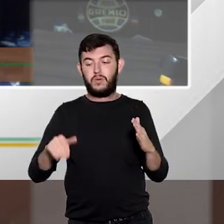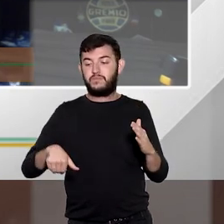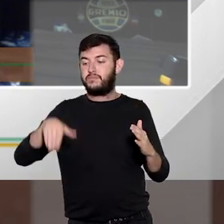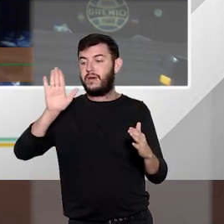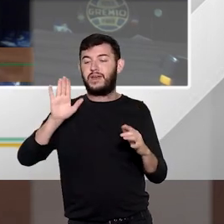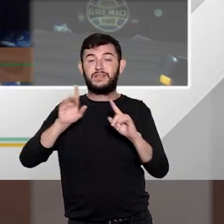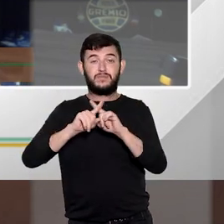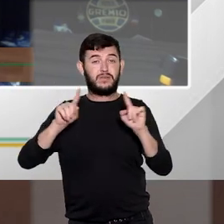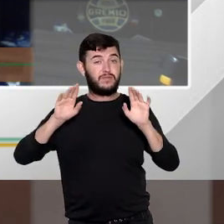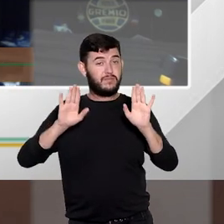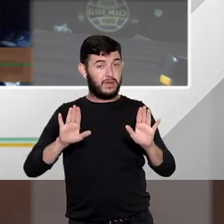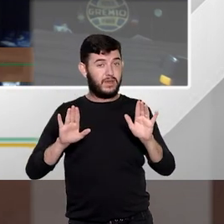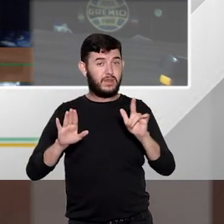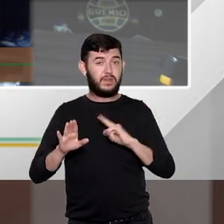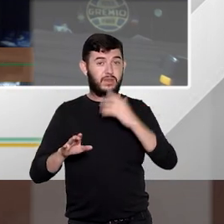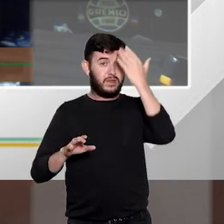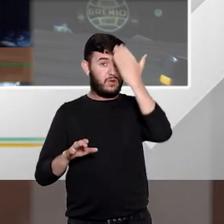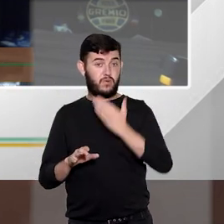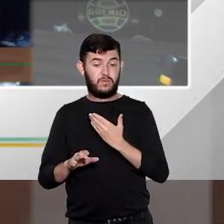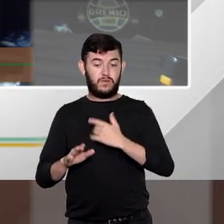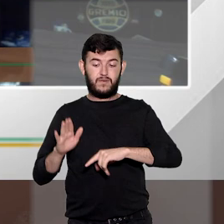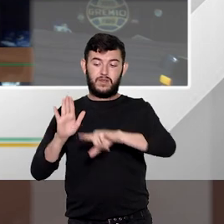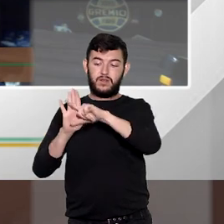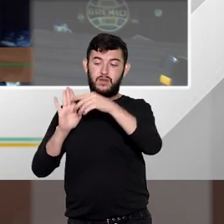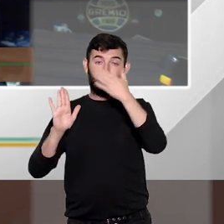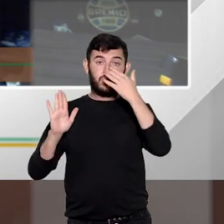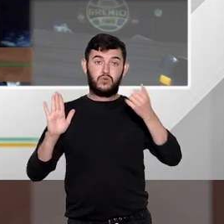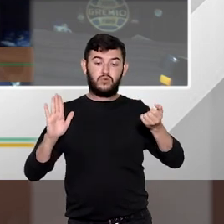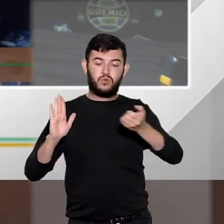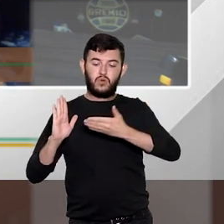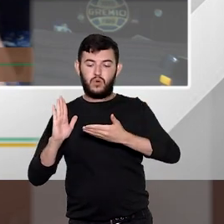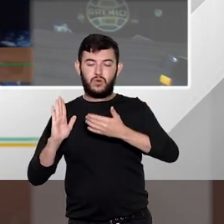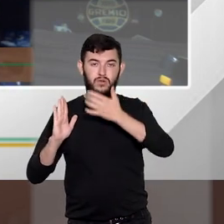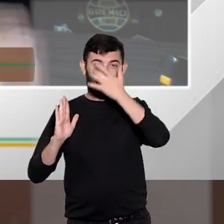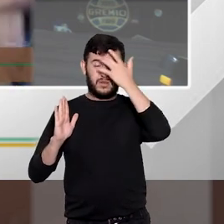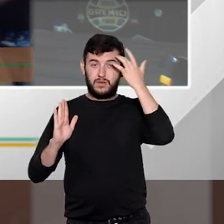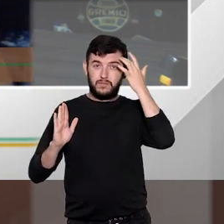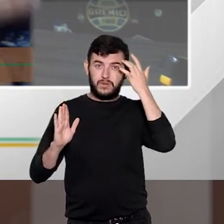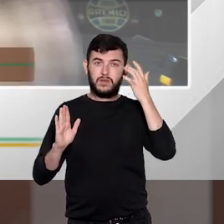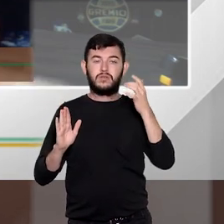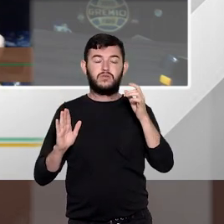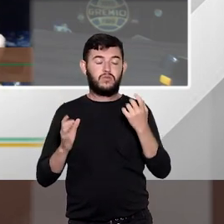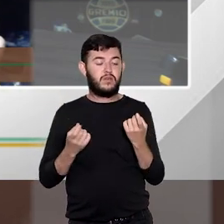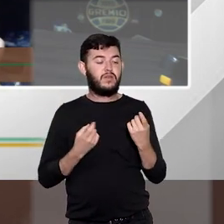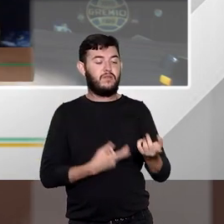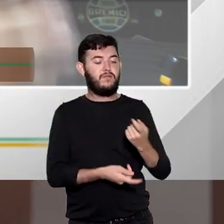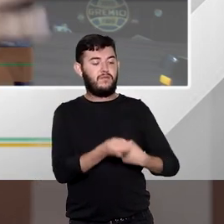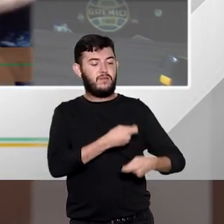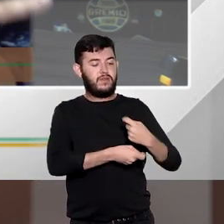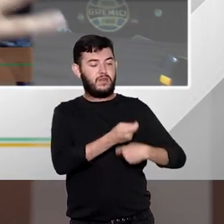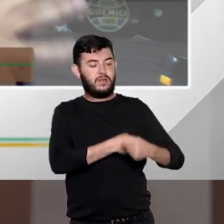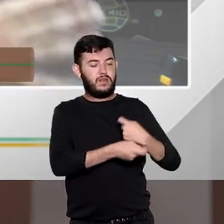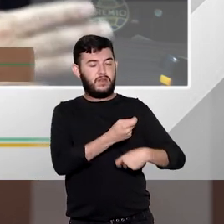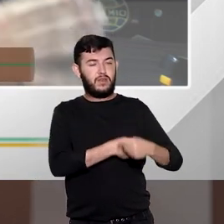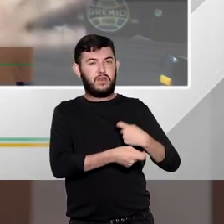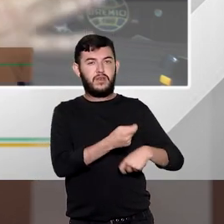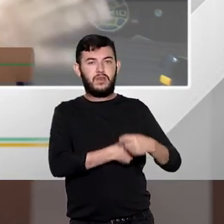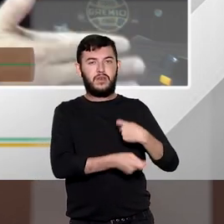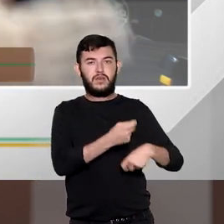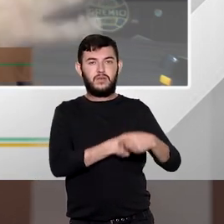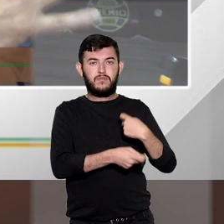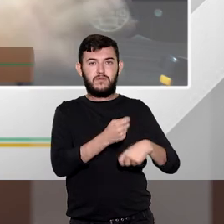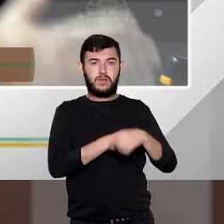é necessária a comprovação do dolo do agente em vender para o público que está